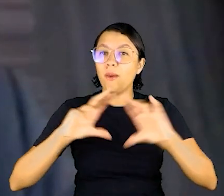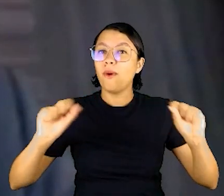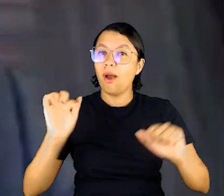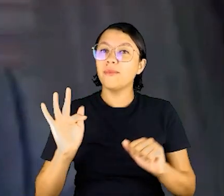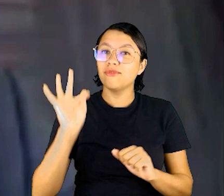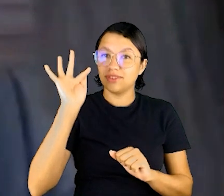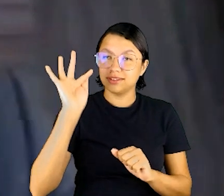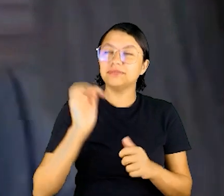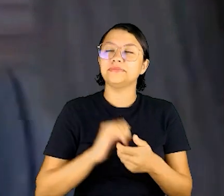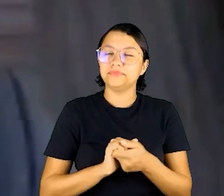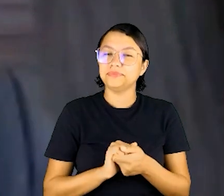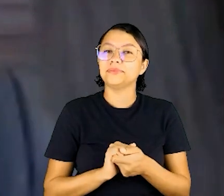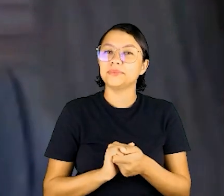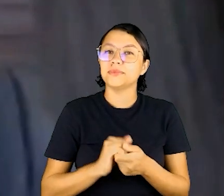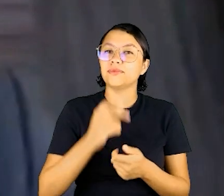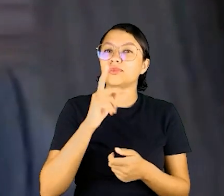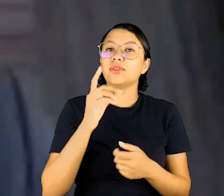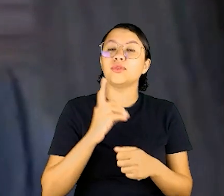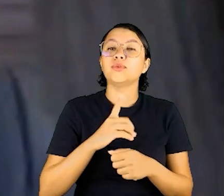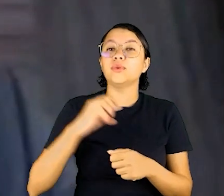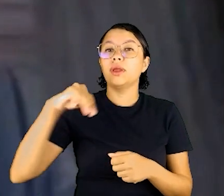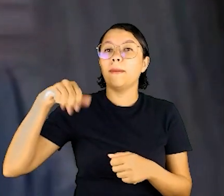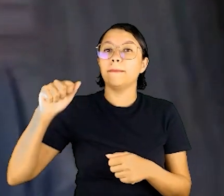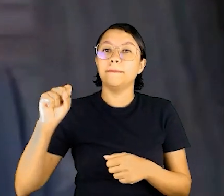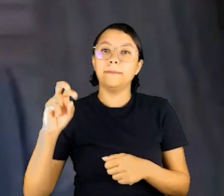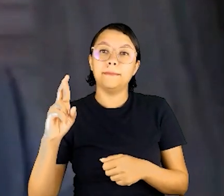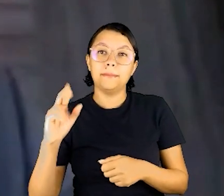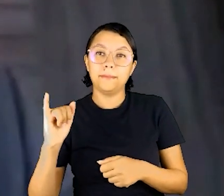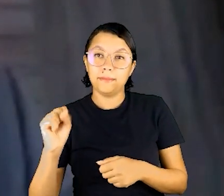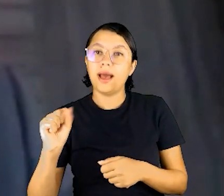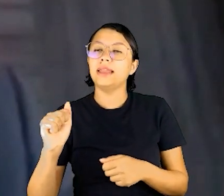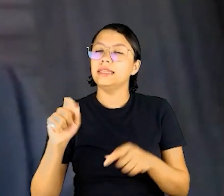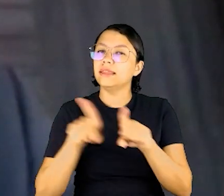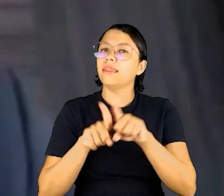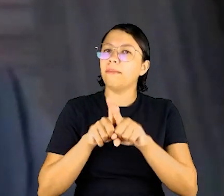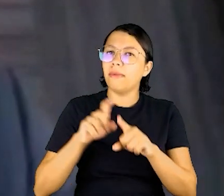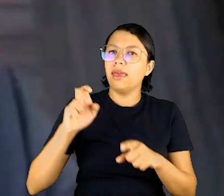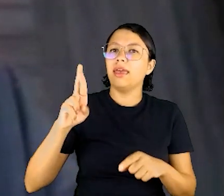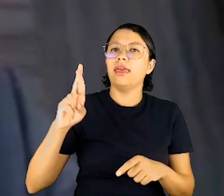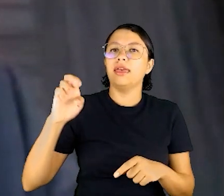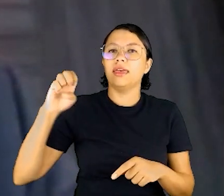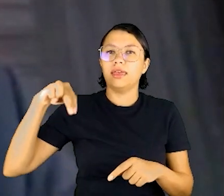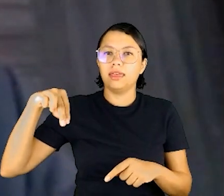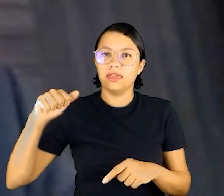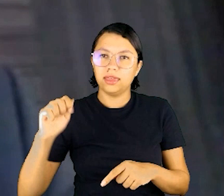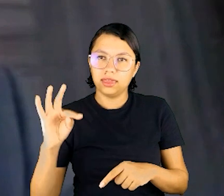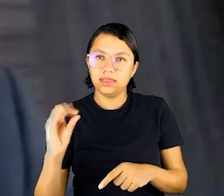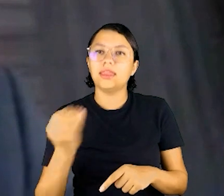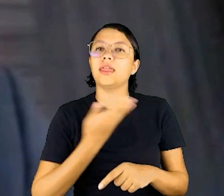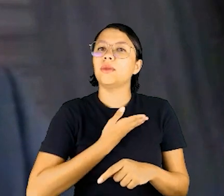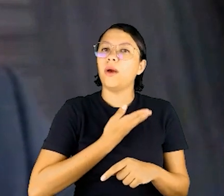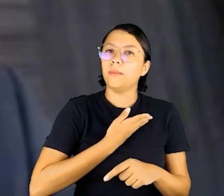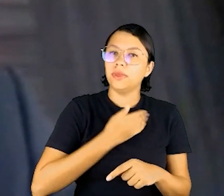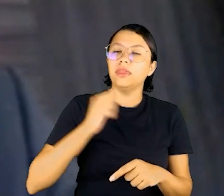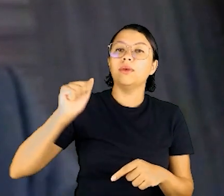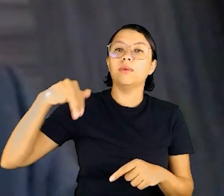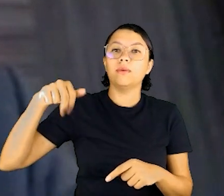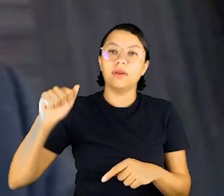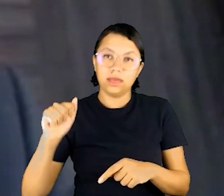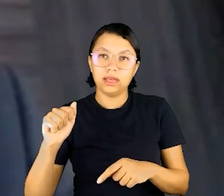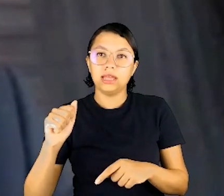Regional Federal da terceira região, doutora Marisa Cúcio também, doutor Renato Nigro, a minha colega